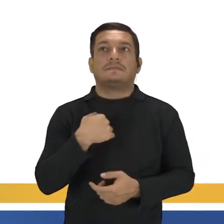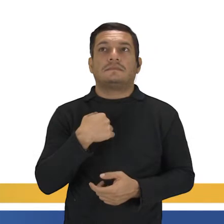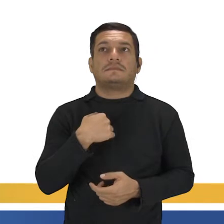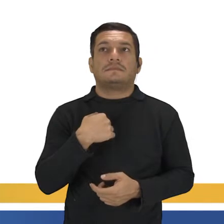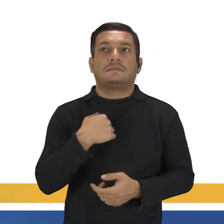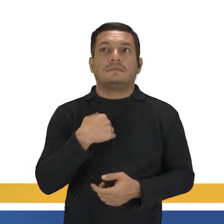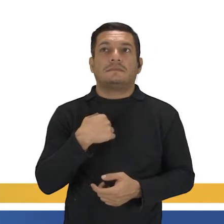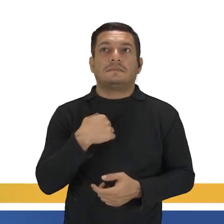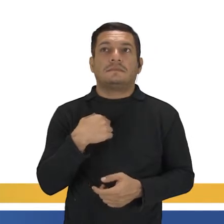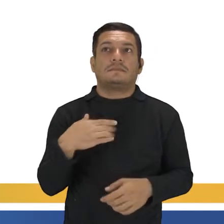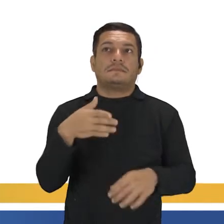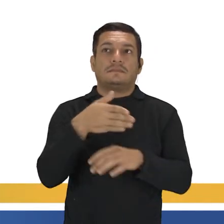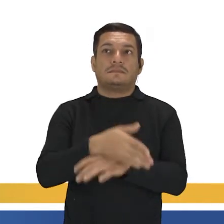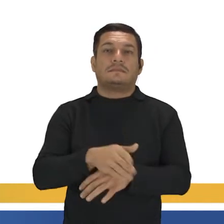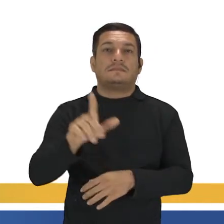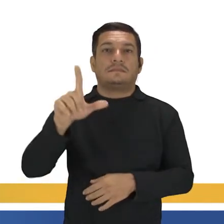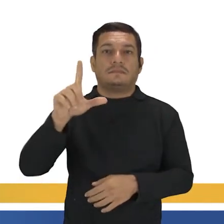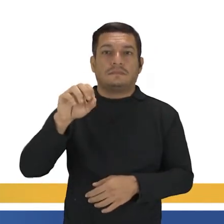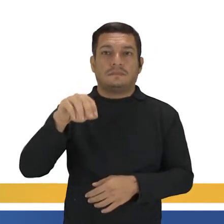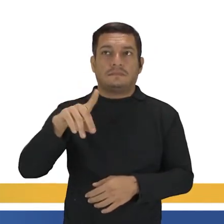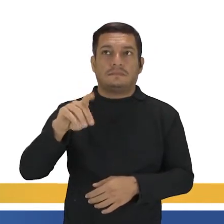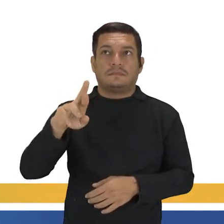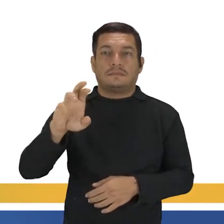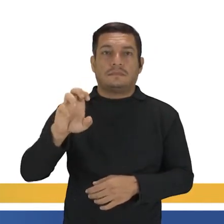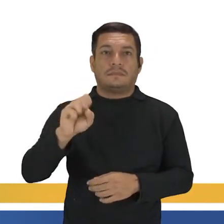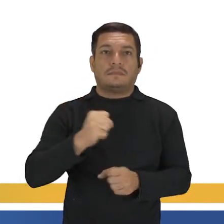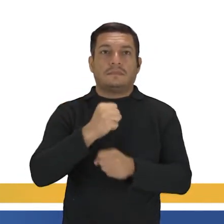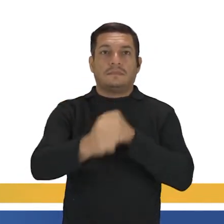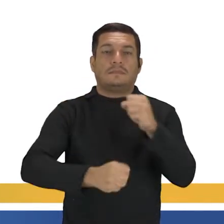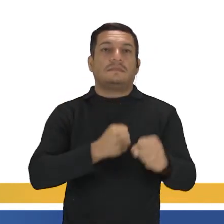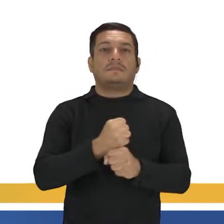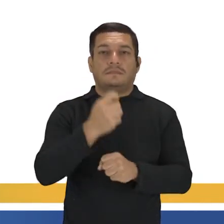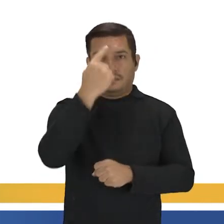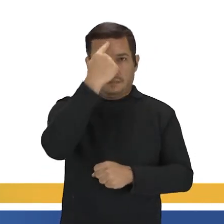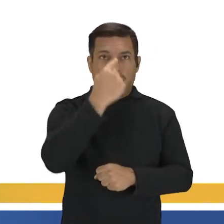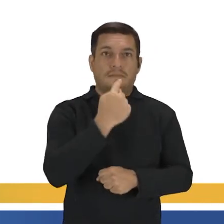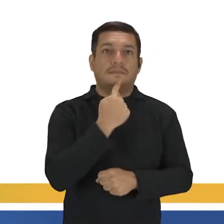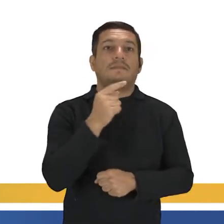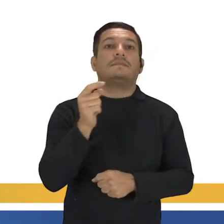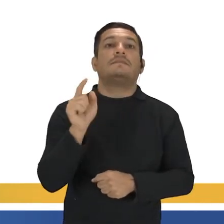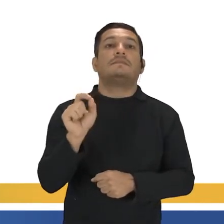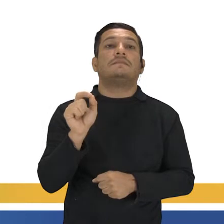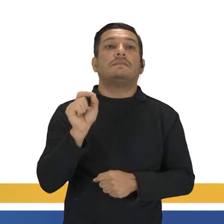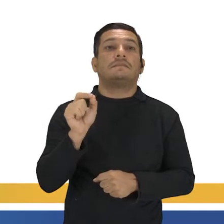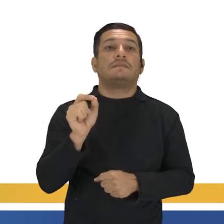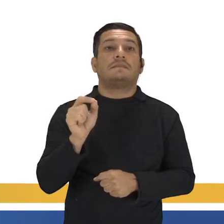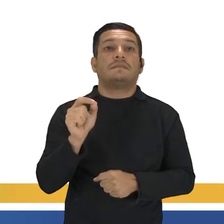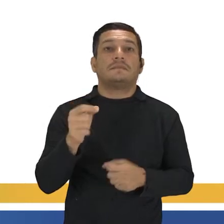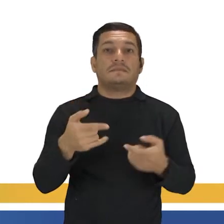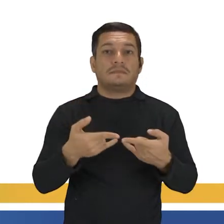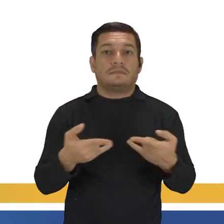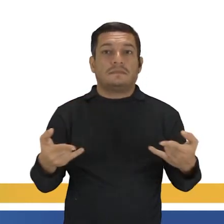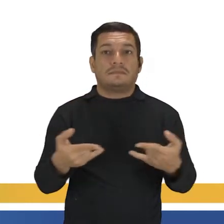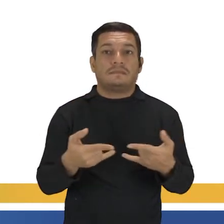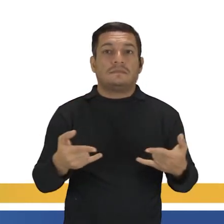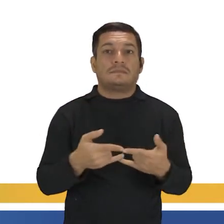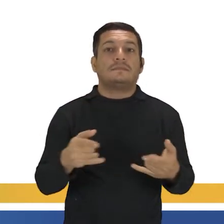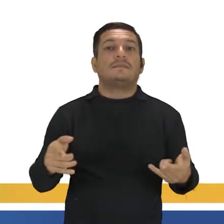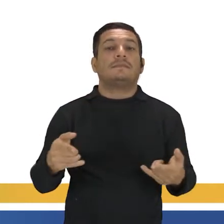vou visitar Londres no ano que vem. Sabe essa imagem aí? Isso aí é um ticketzinho de